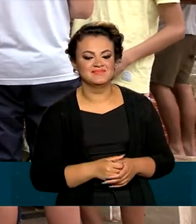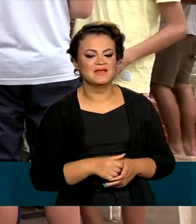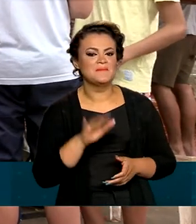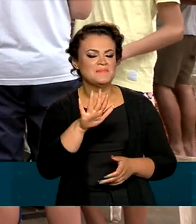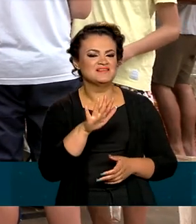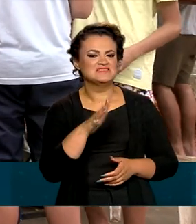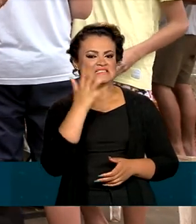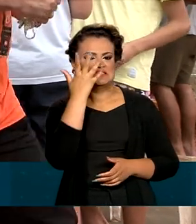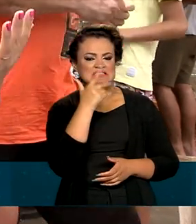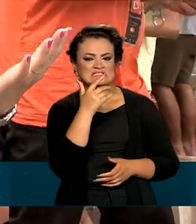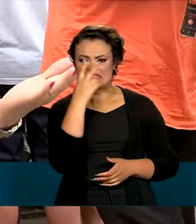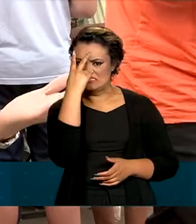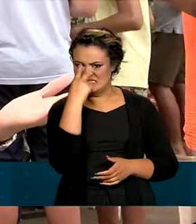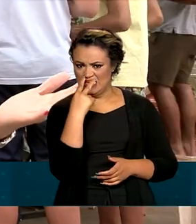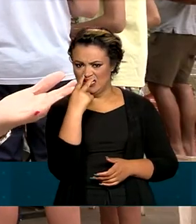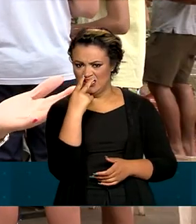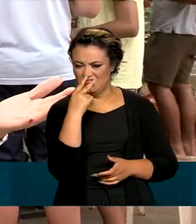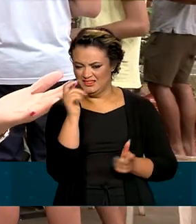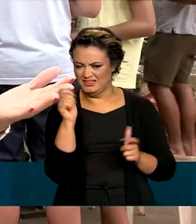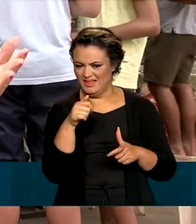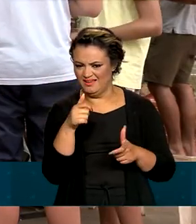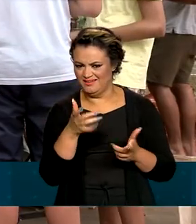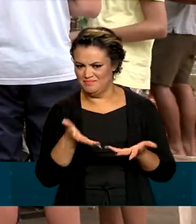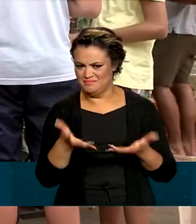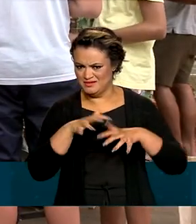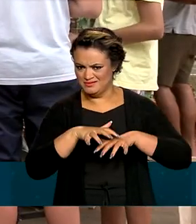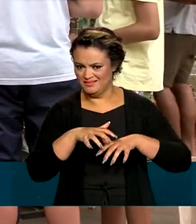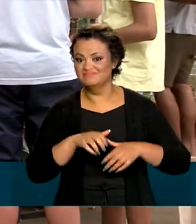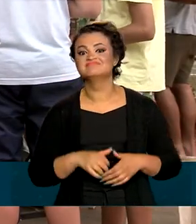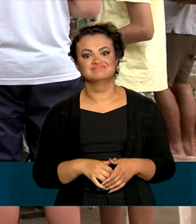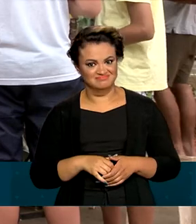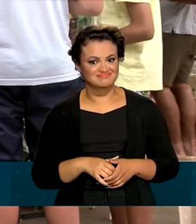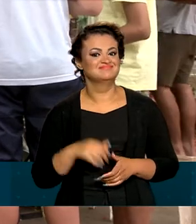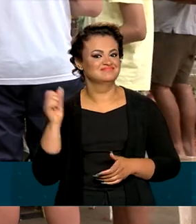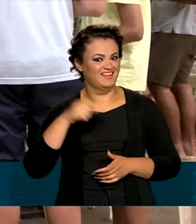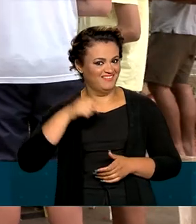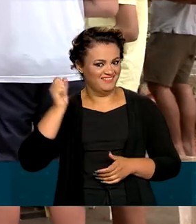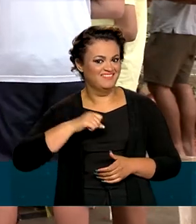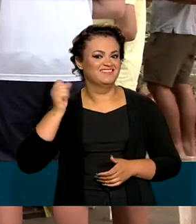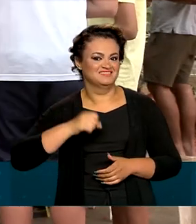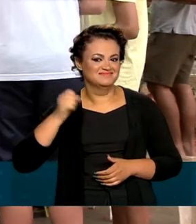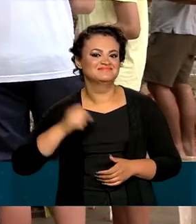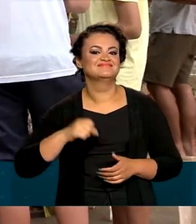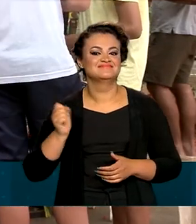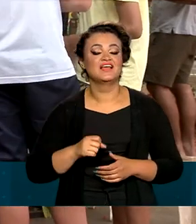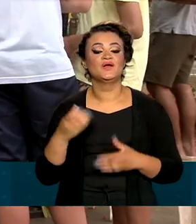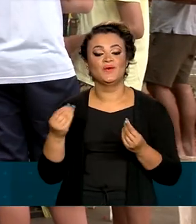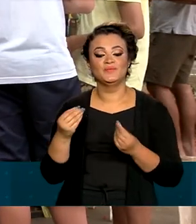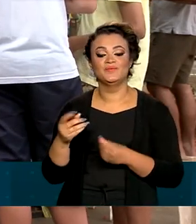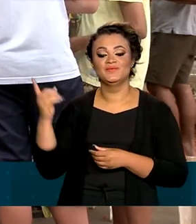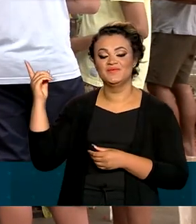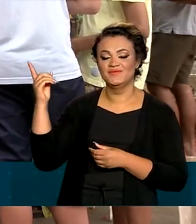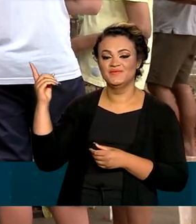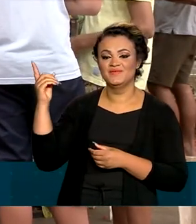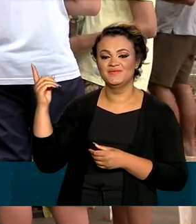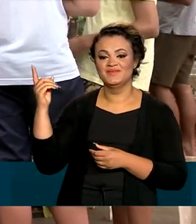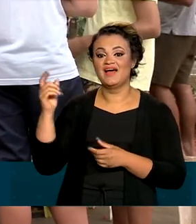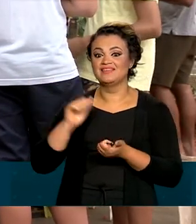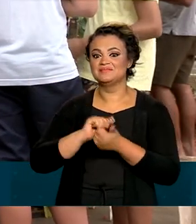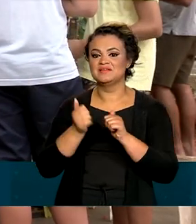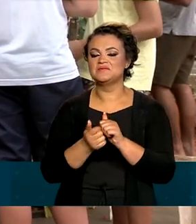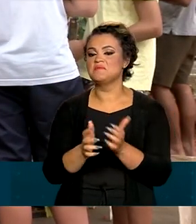Mas e uma criança cega, que também ama a Copa do Mundo? Não tem como curtir essa brincadeira? Tem sim. Agora elas ganharam uma versão